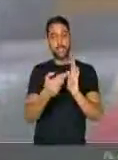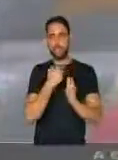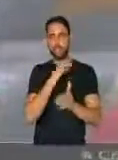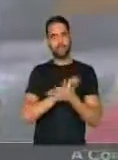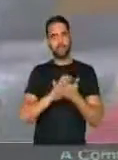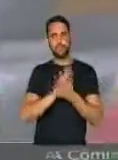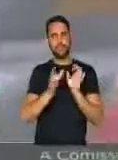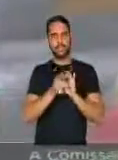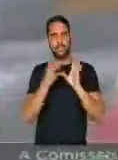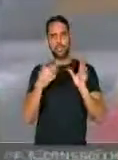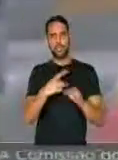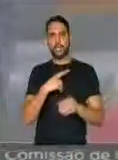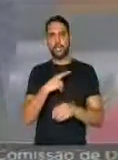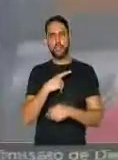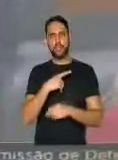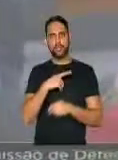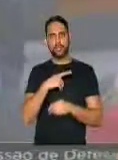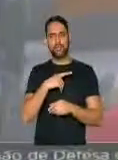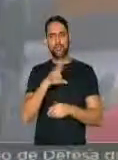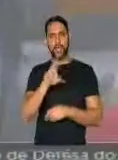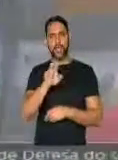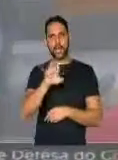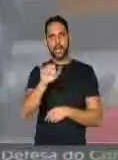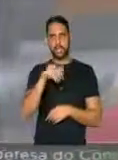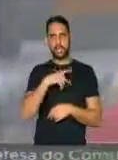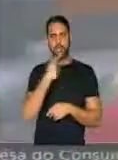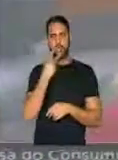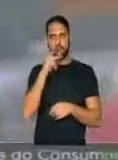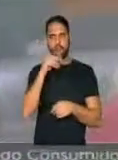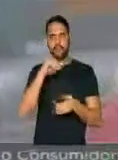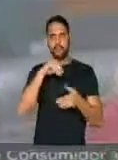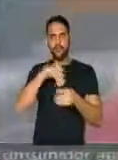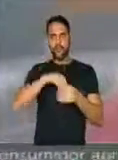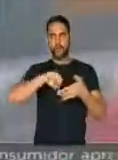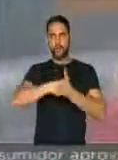não poderá deixar a digital. A rede indica obstrução.